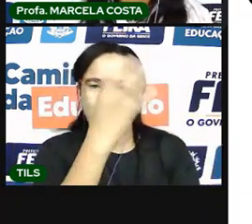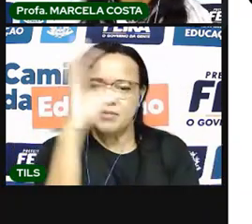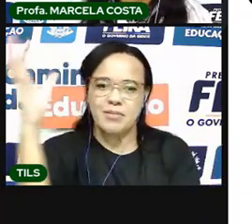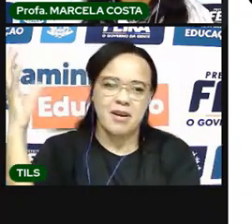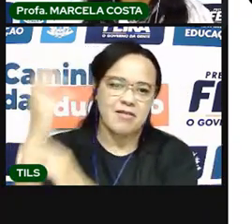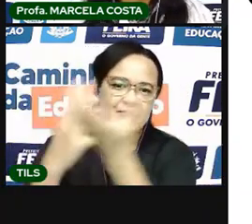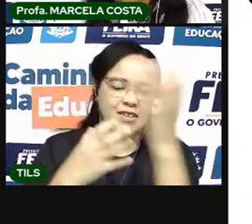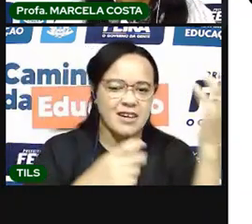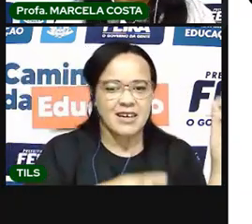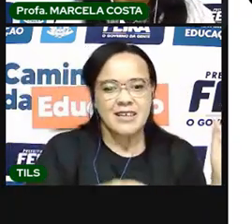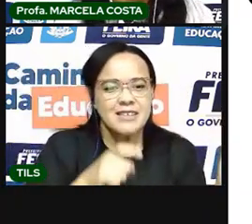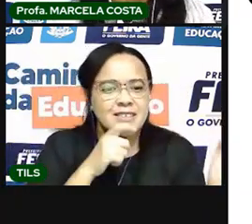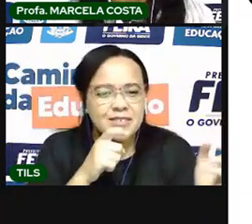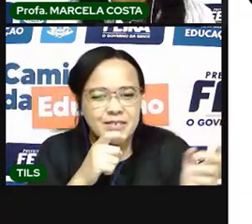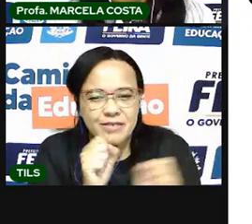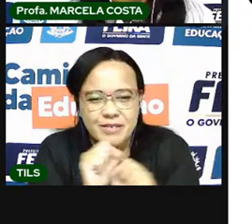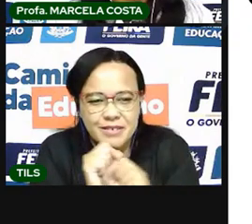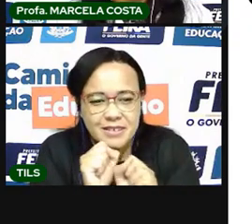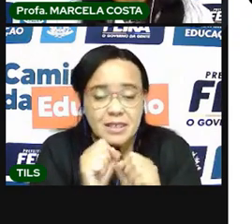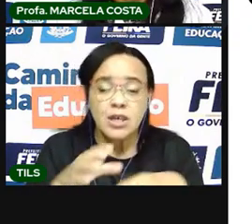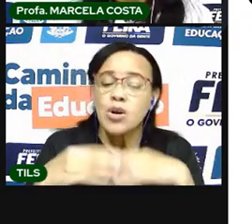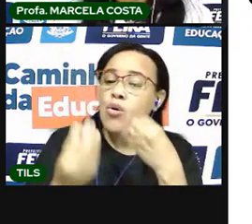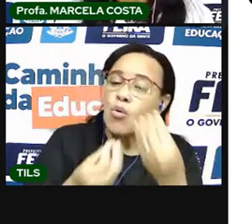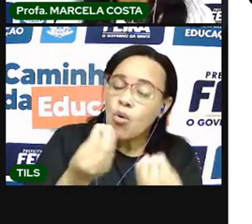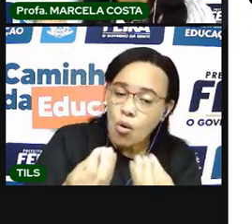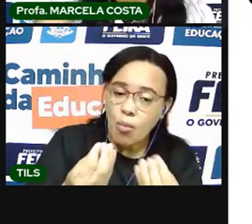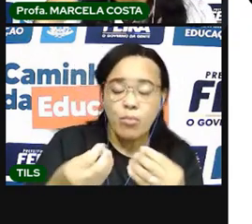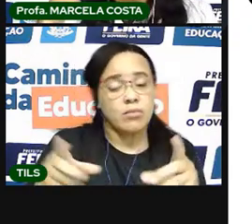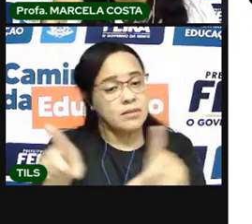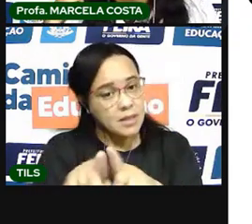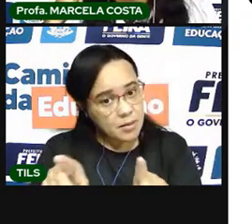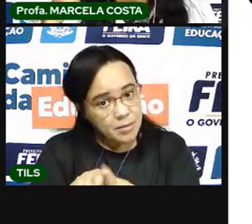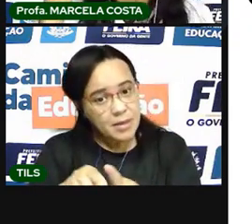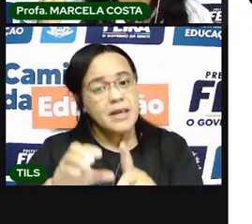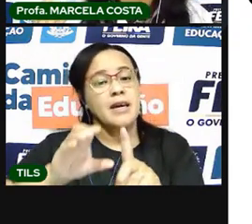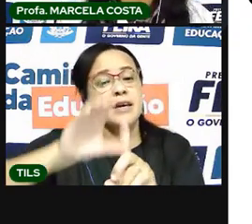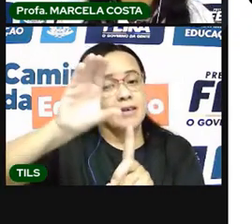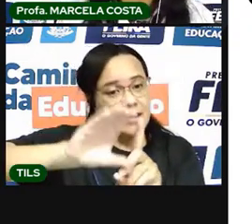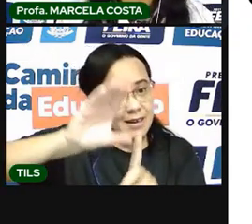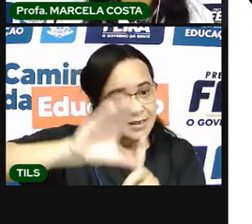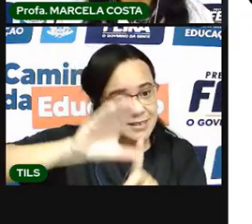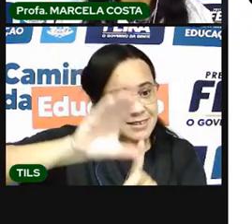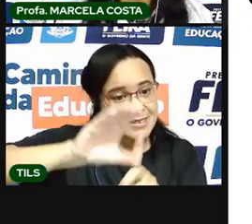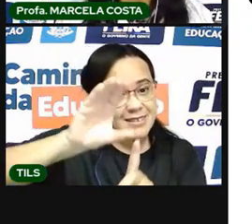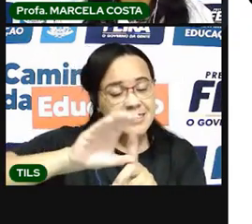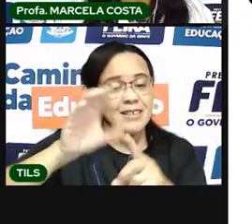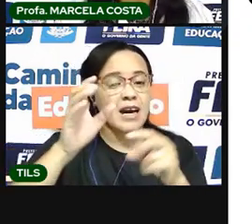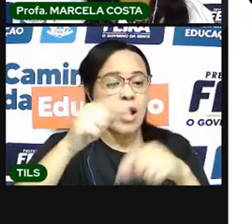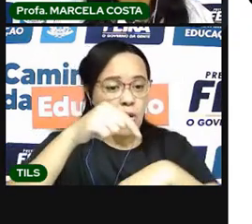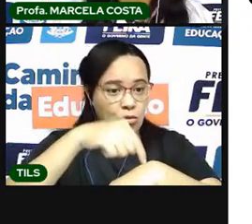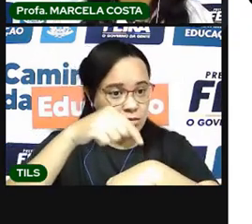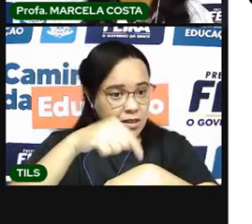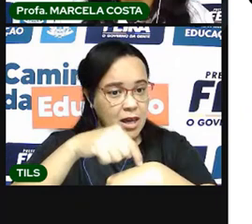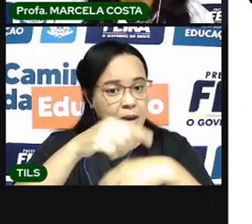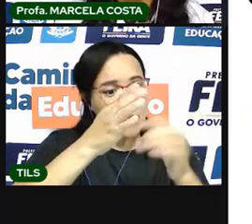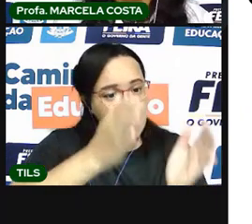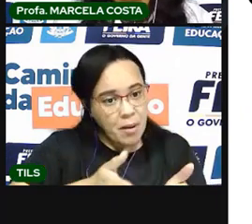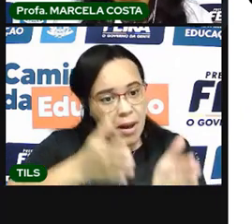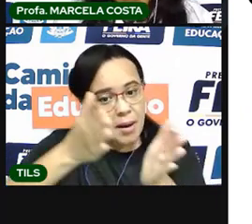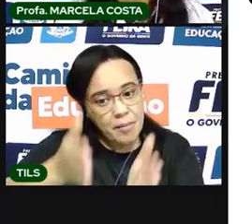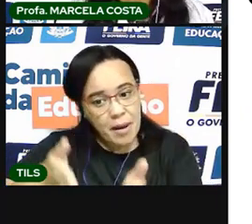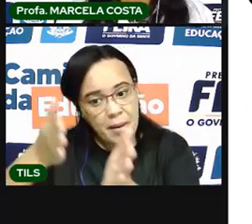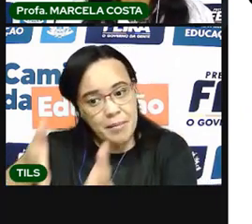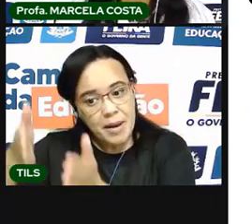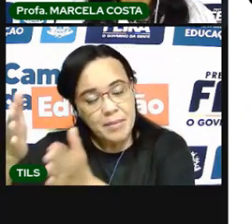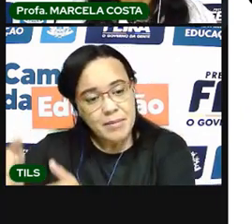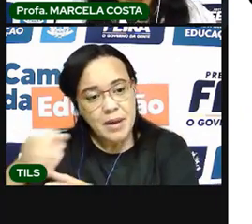organizar utilizando também o calendário, né? Que é a principal maneira de a organizar o tempo. Separando em meses do